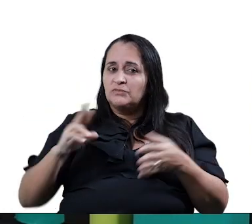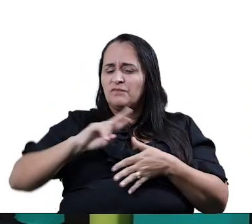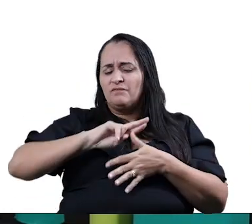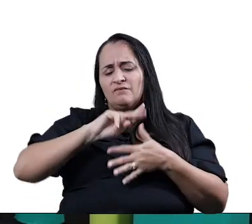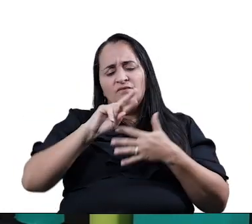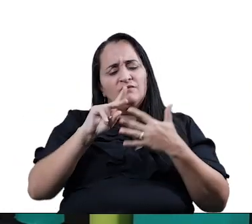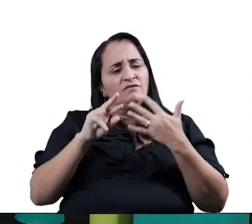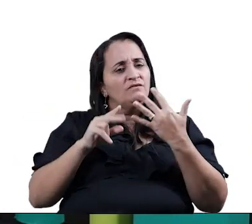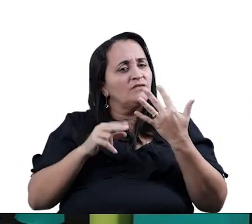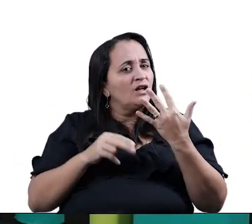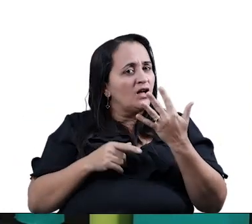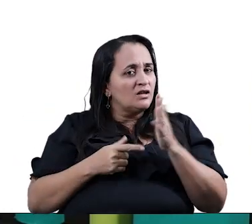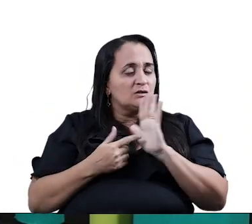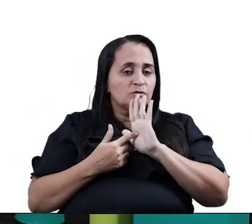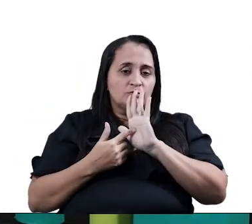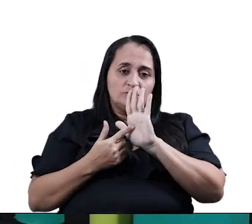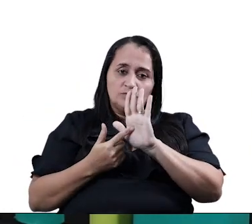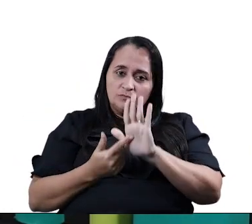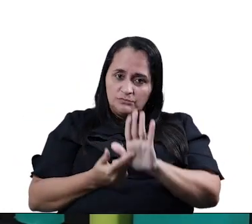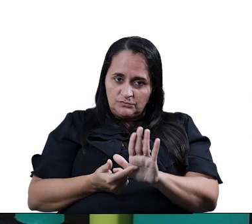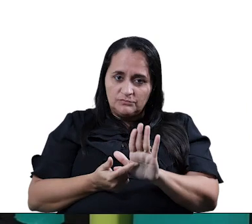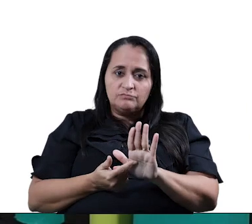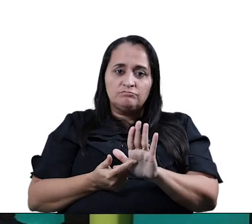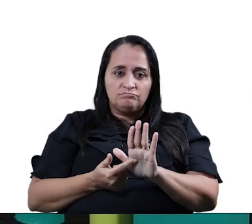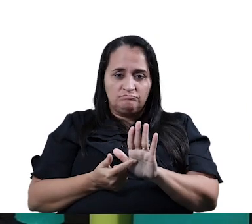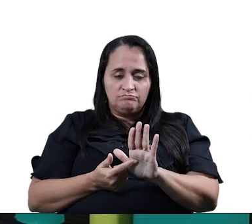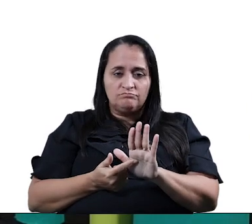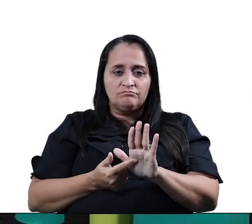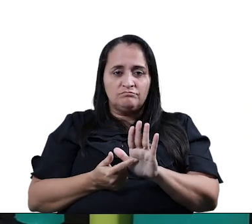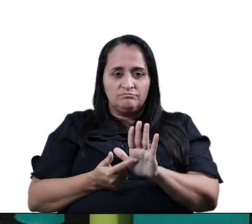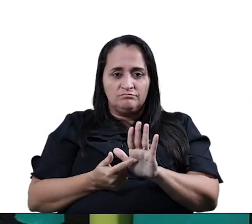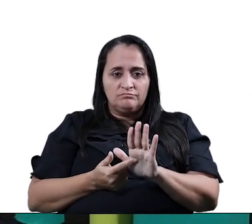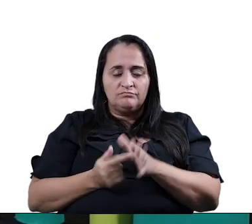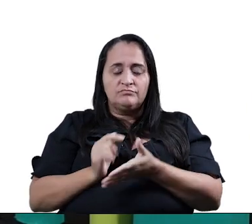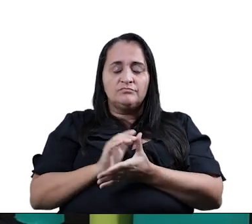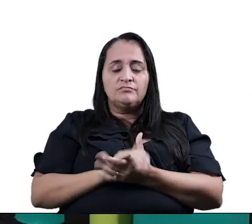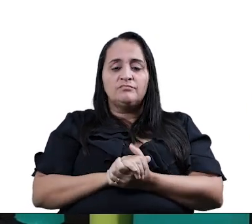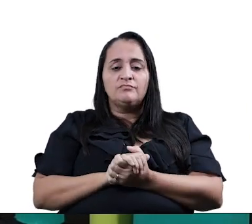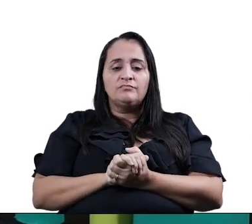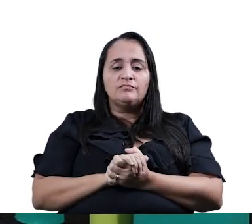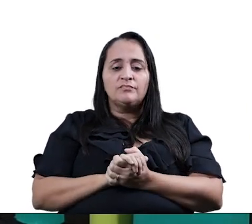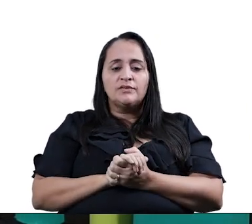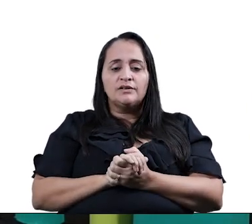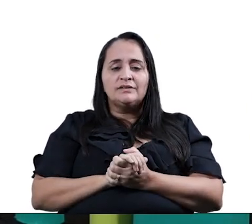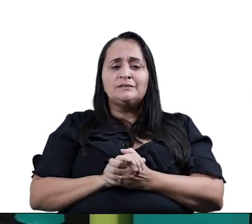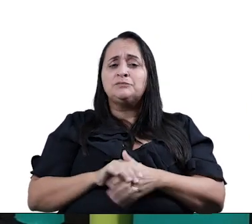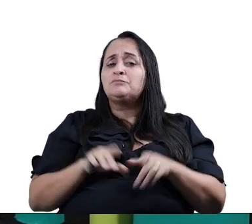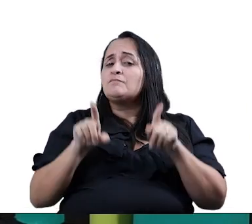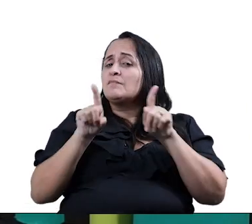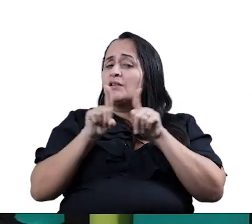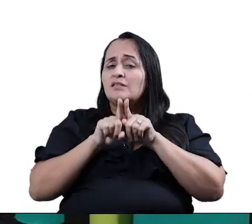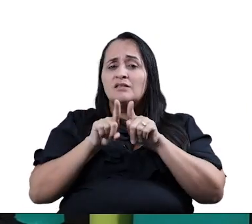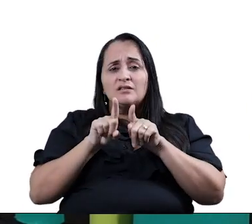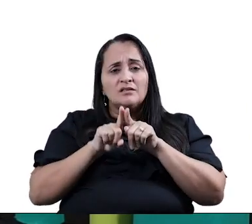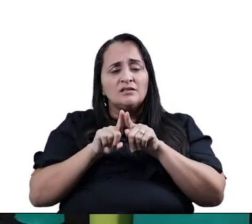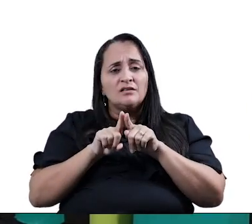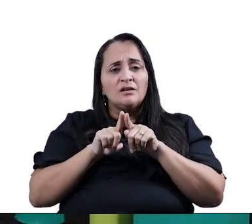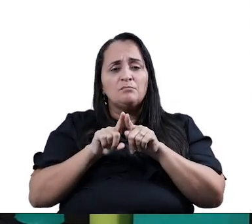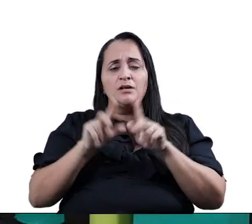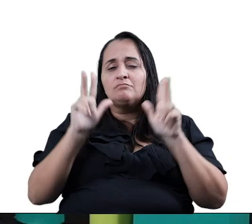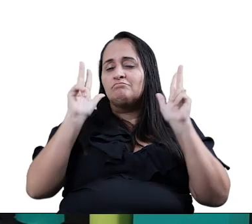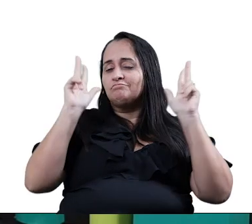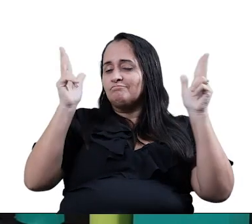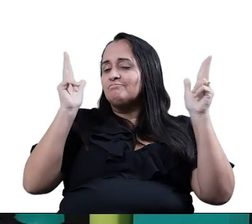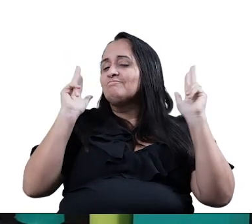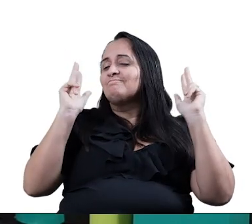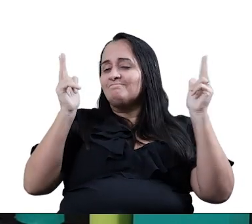tem várias formas de se expressar dentro de uma letra de canção. E também se divertir,